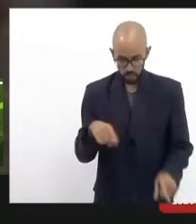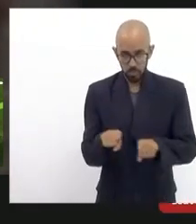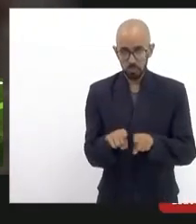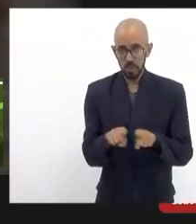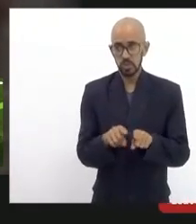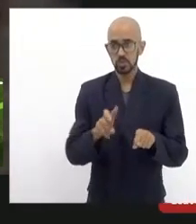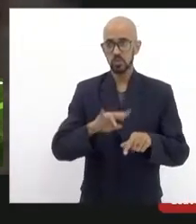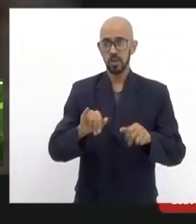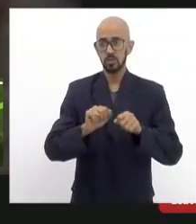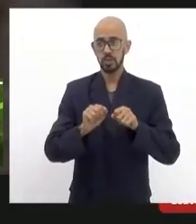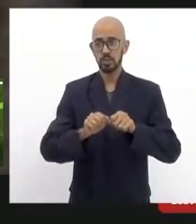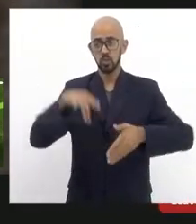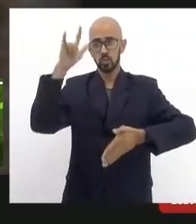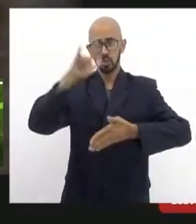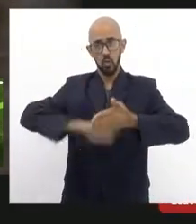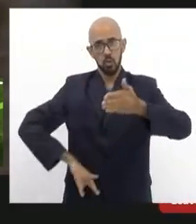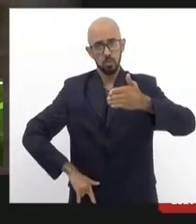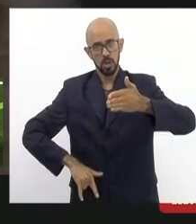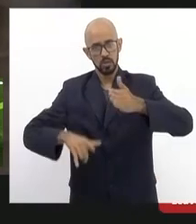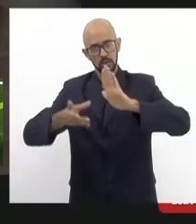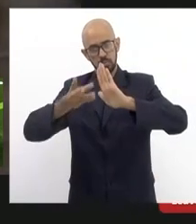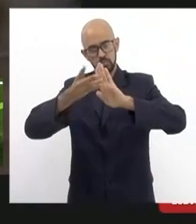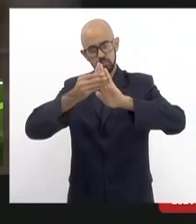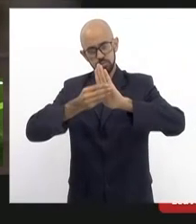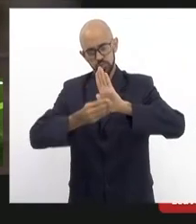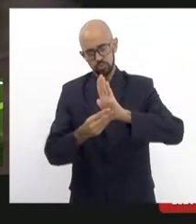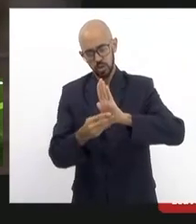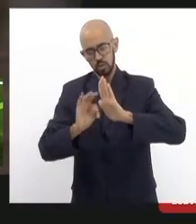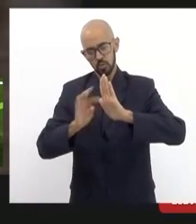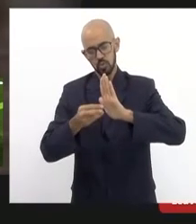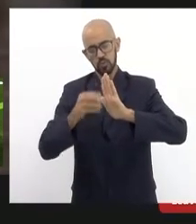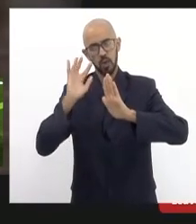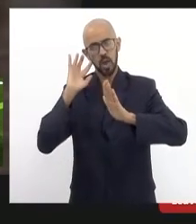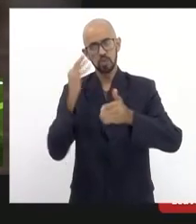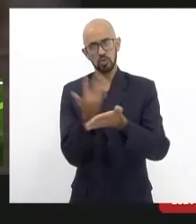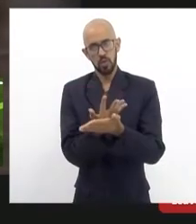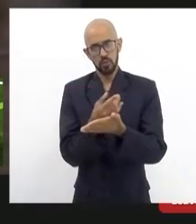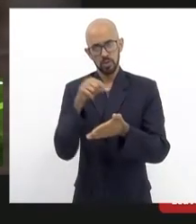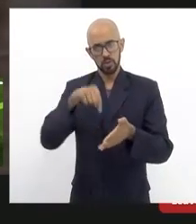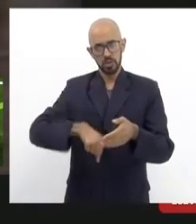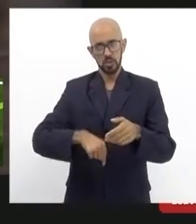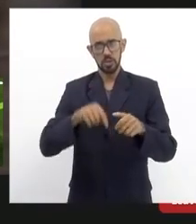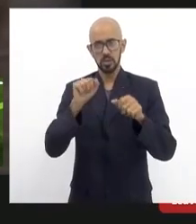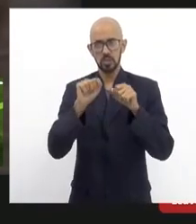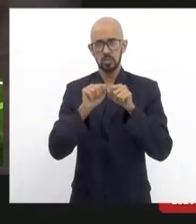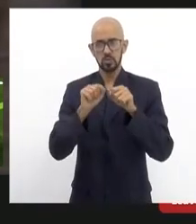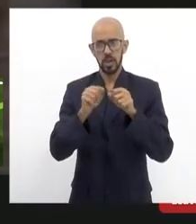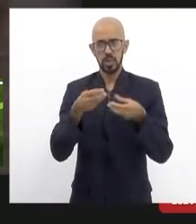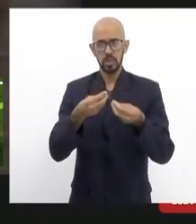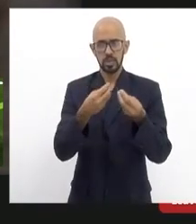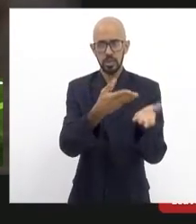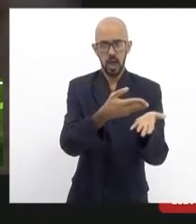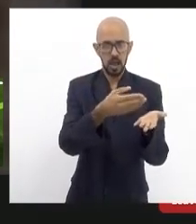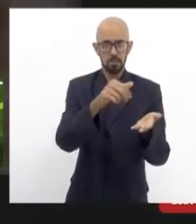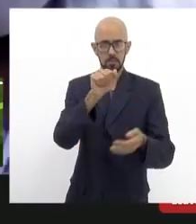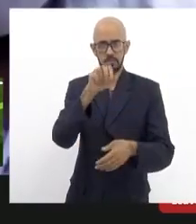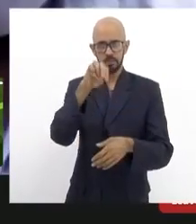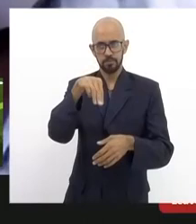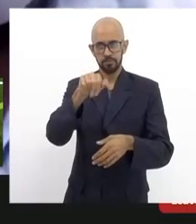um documento que registra tudo que foi decidido aqui e entregar para a Amaste e para todos que participaram